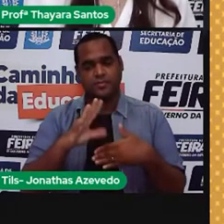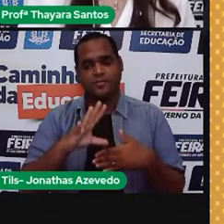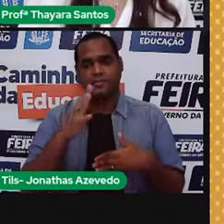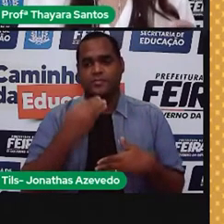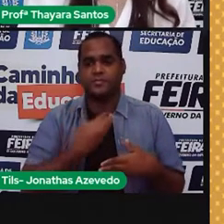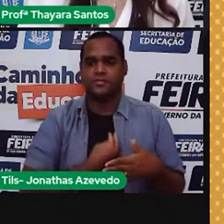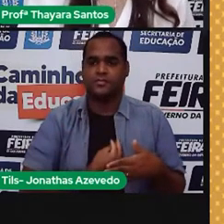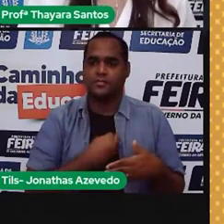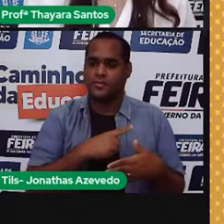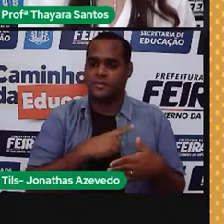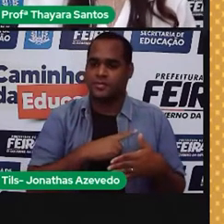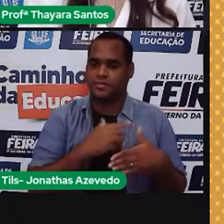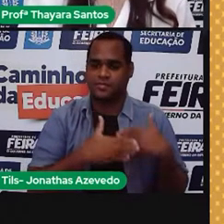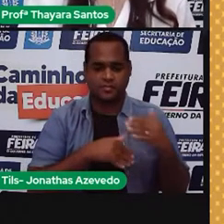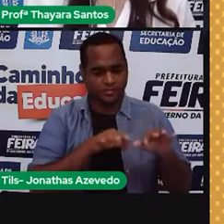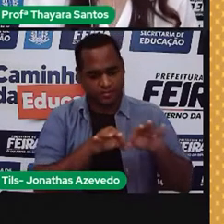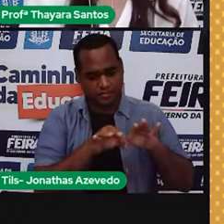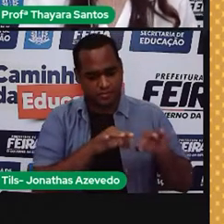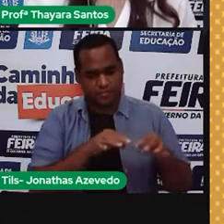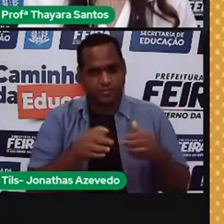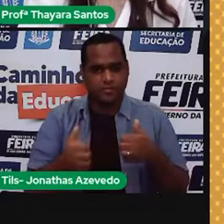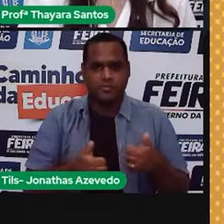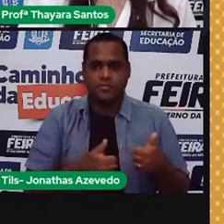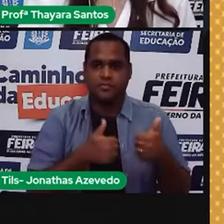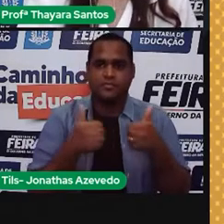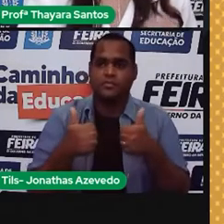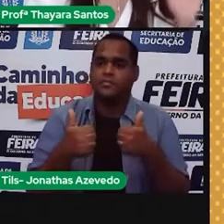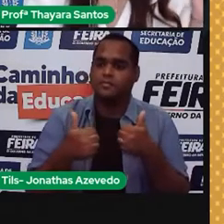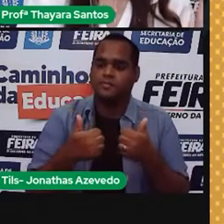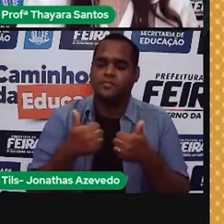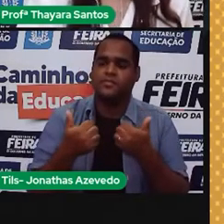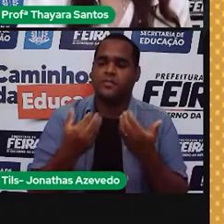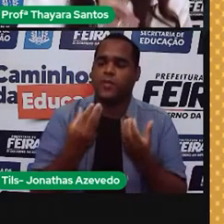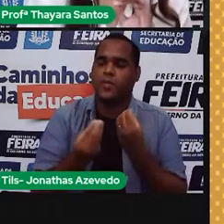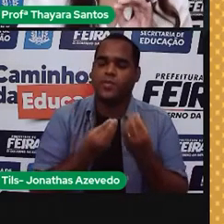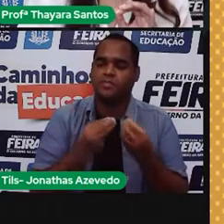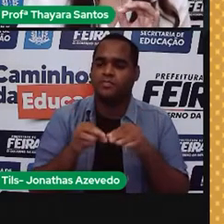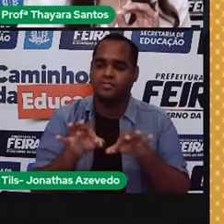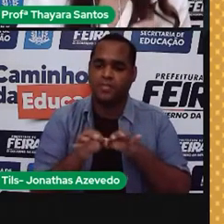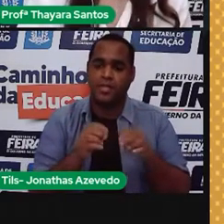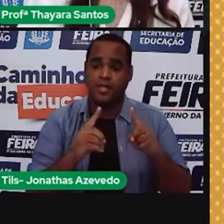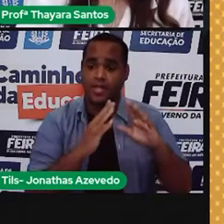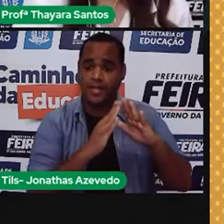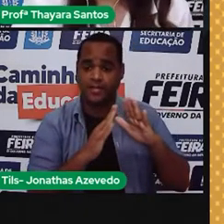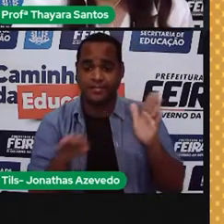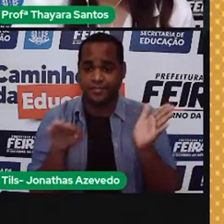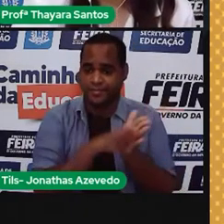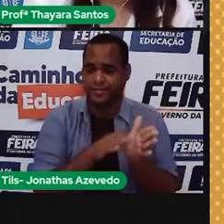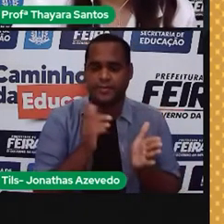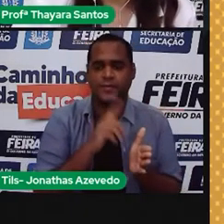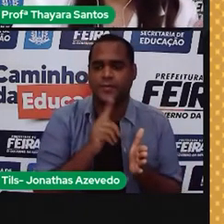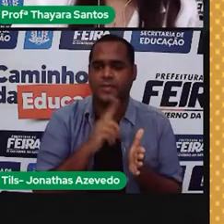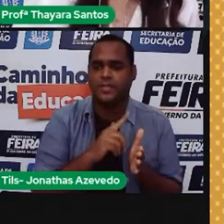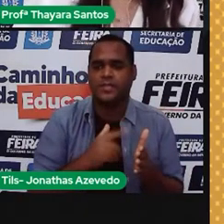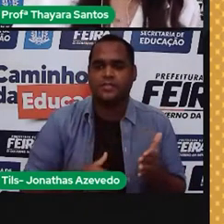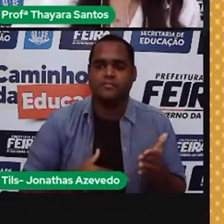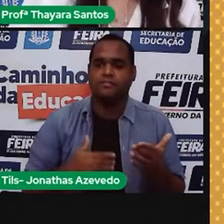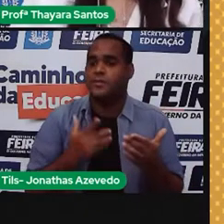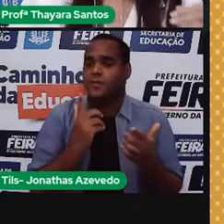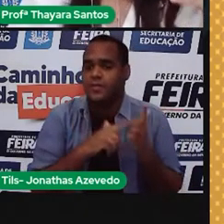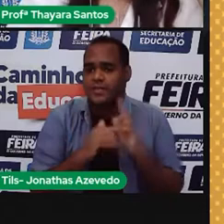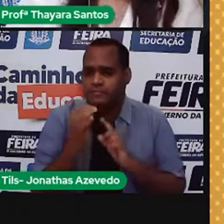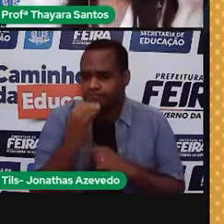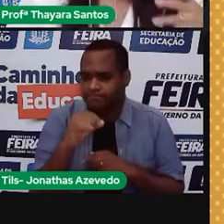elétrons que estão organizados num sentido único aqui na fiação, até chegar na nossa casa. A gente consegue ver esses elétrons? Não.